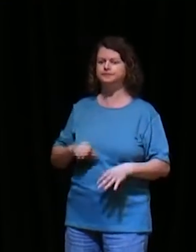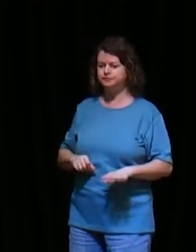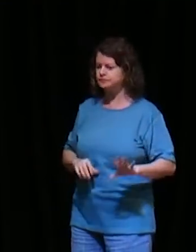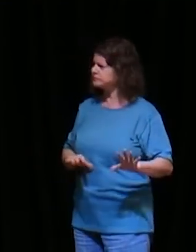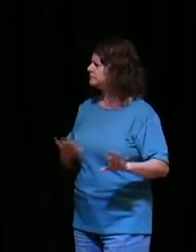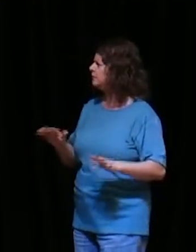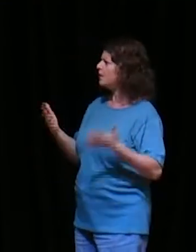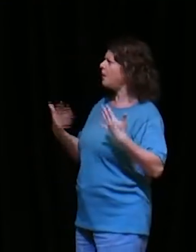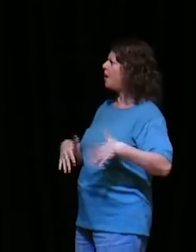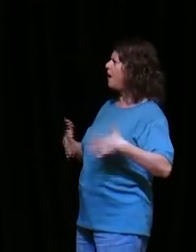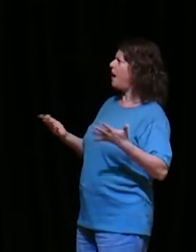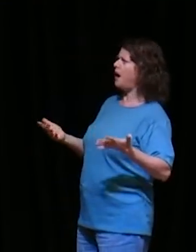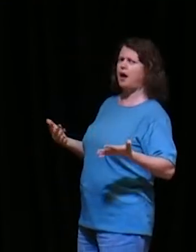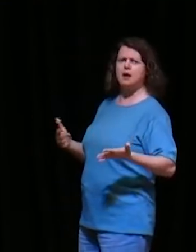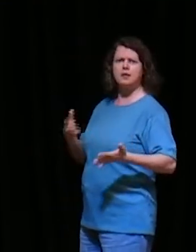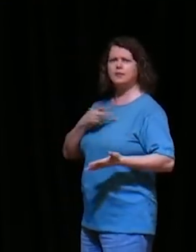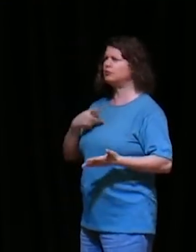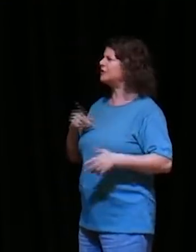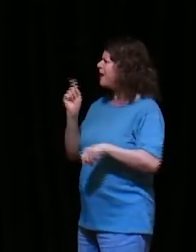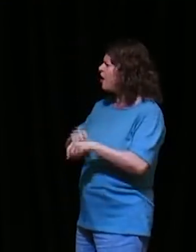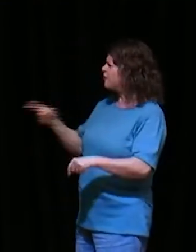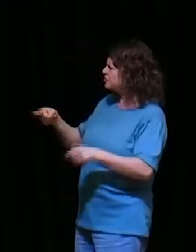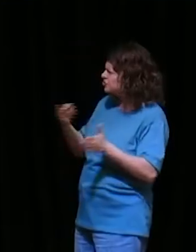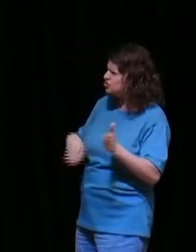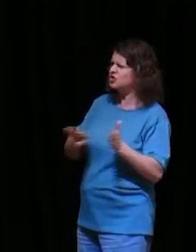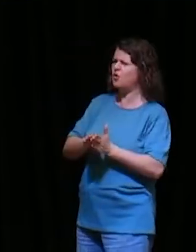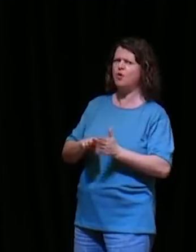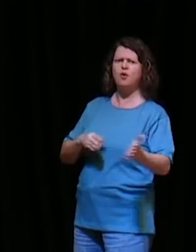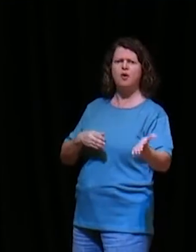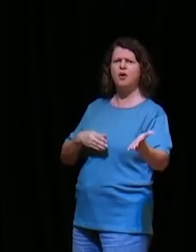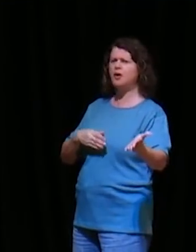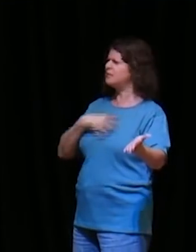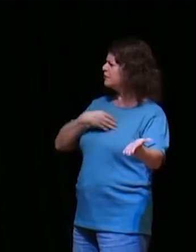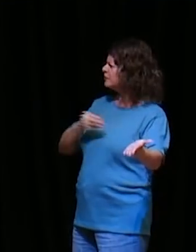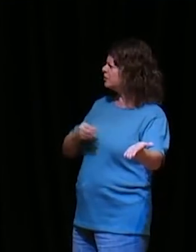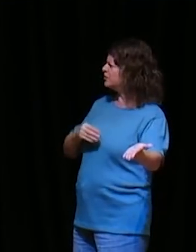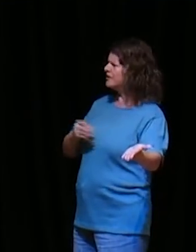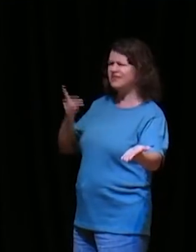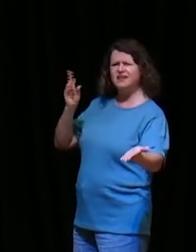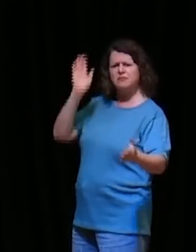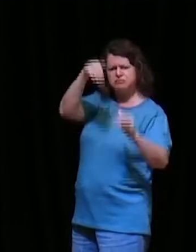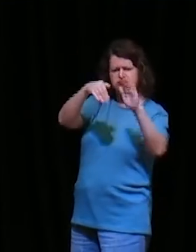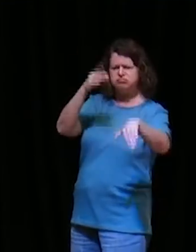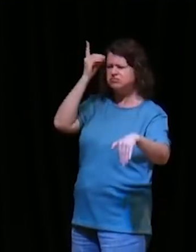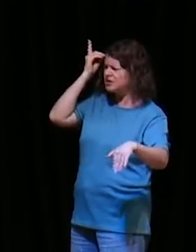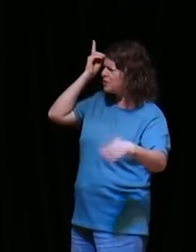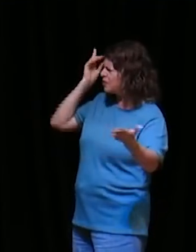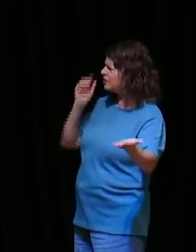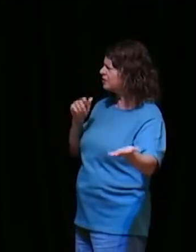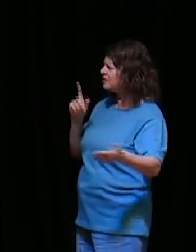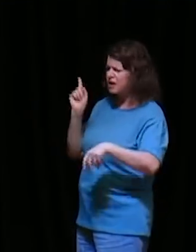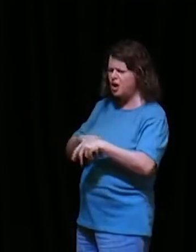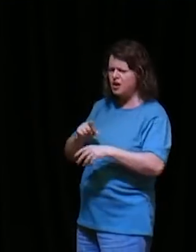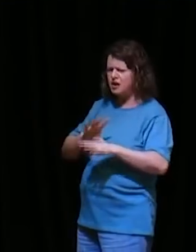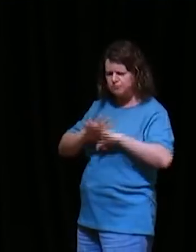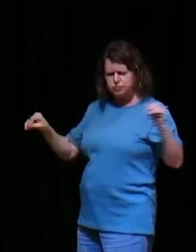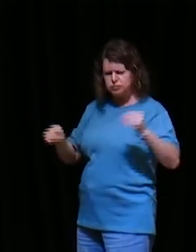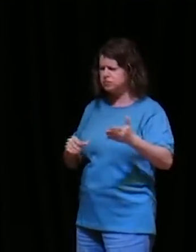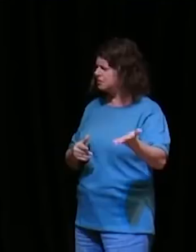meu filho estava endemoniado, ele ficou bom, eu acho que tem uma luz em você, olha como é que, como é que as pessoas, que não tem Deus,